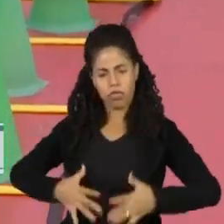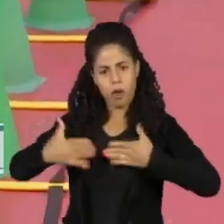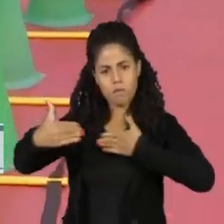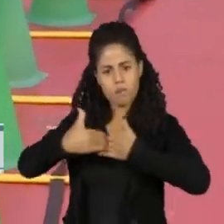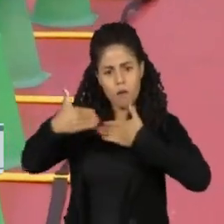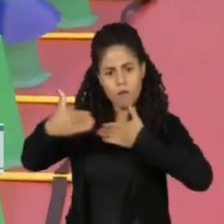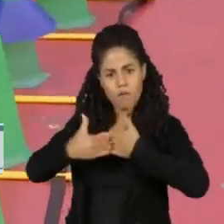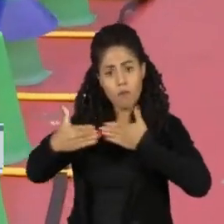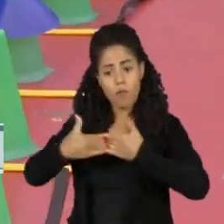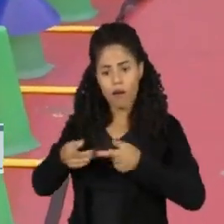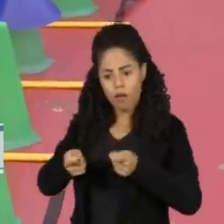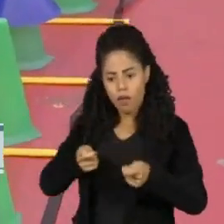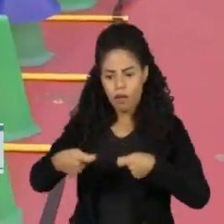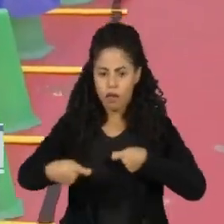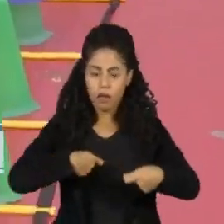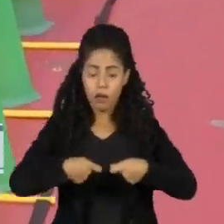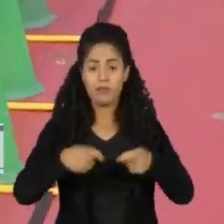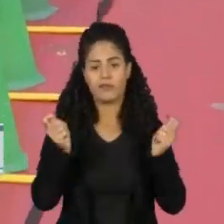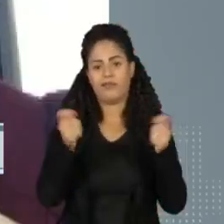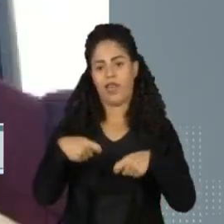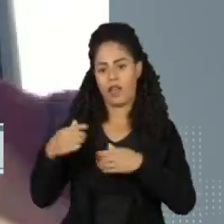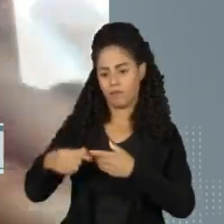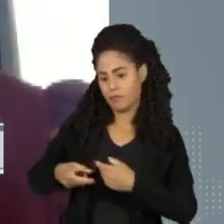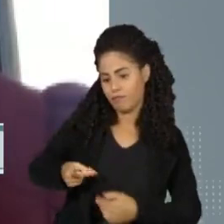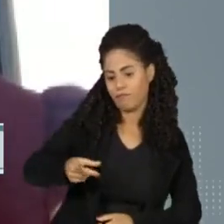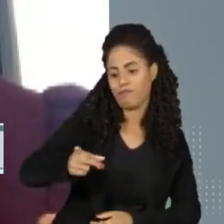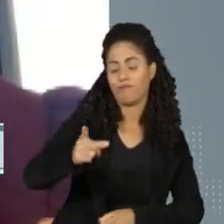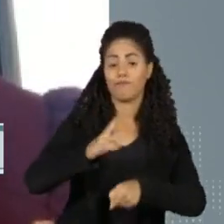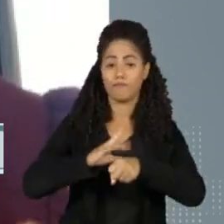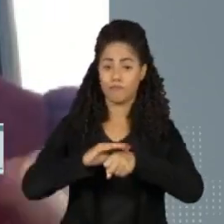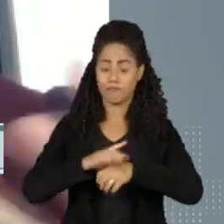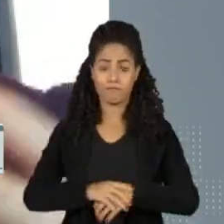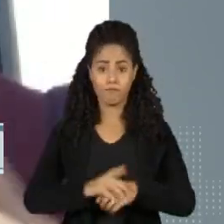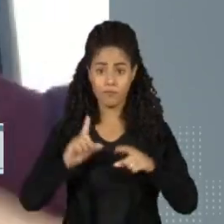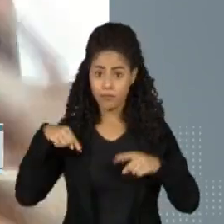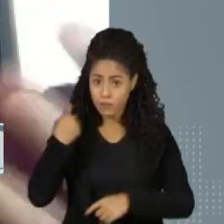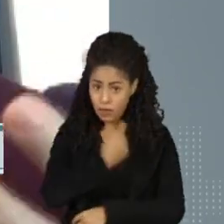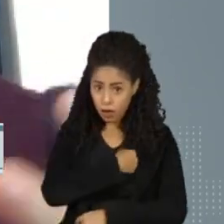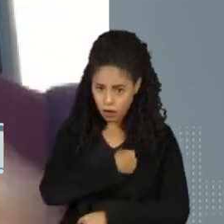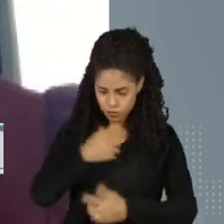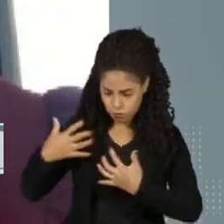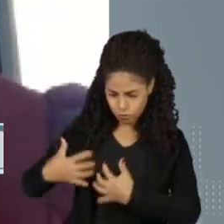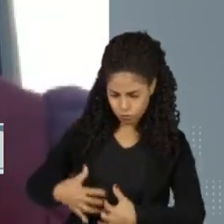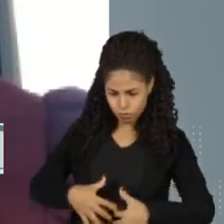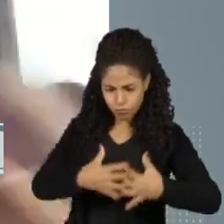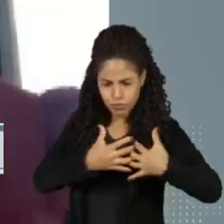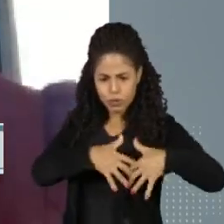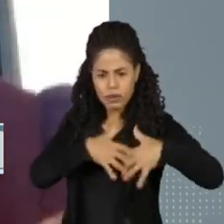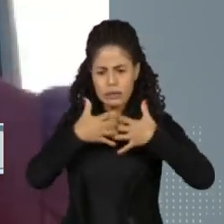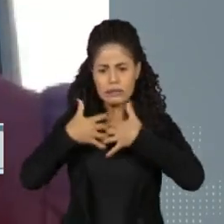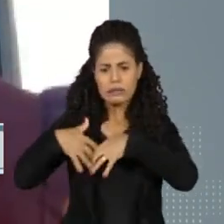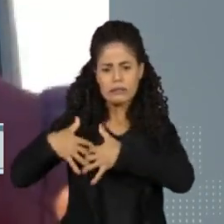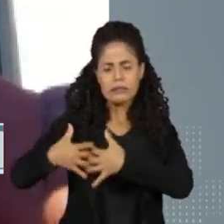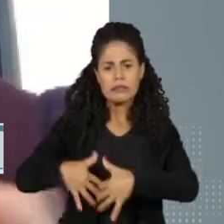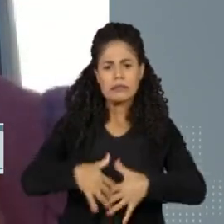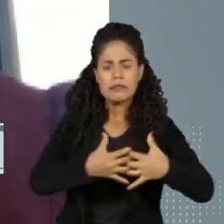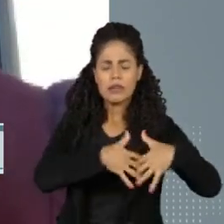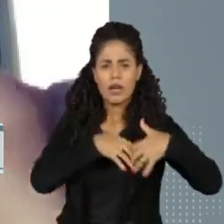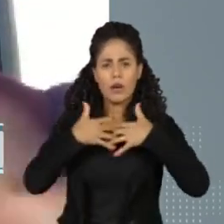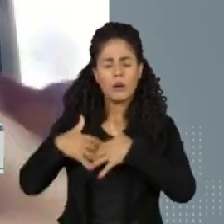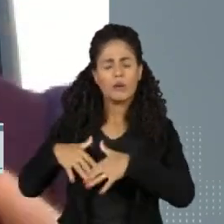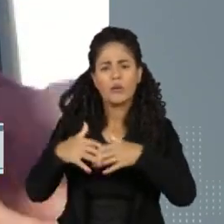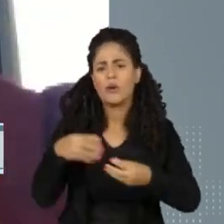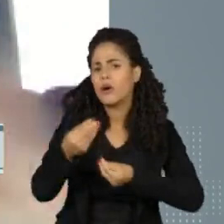substâncias por trás de doenças crônicas. Nós somos uma máquina. Nosso sistema imunológico faz parte dessa máquina.